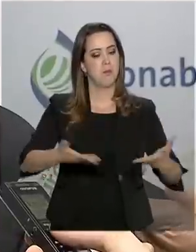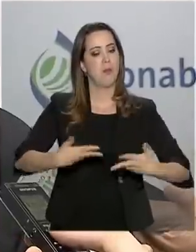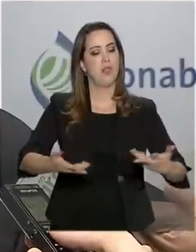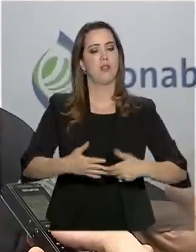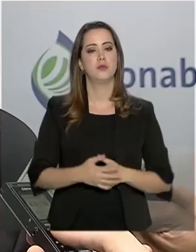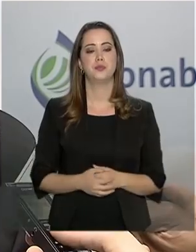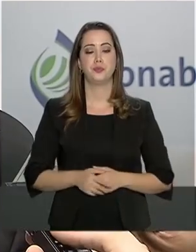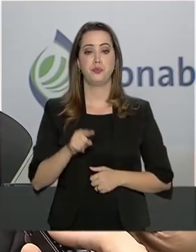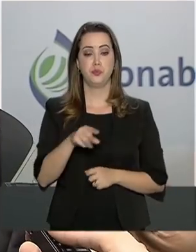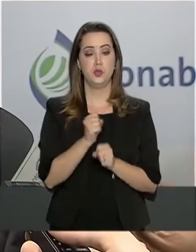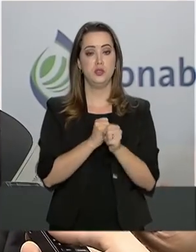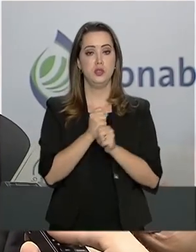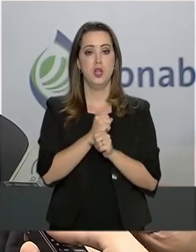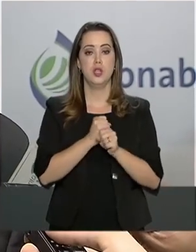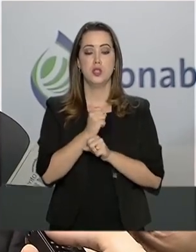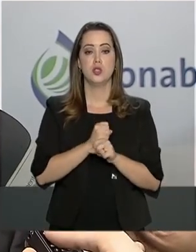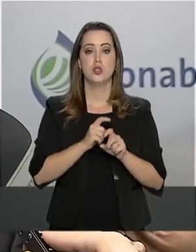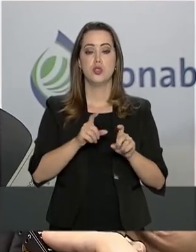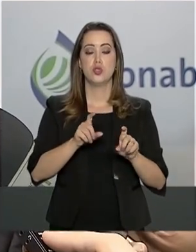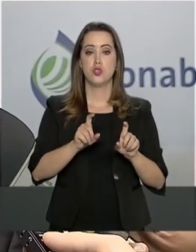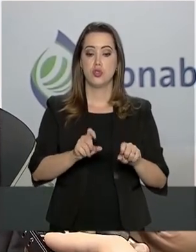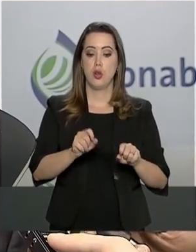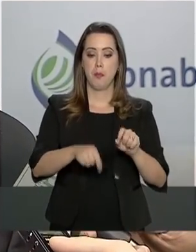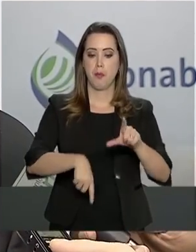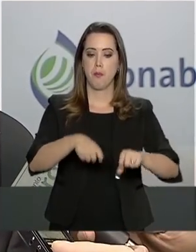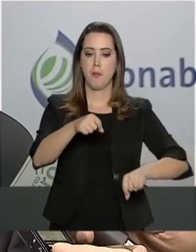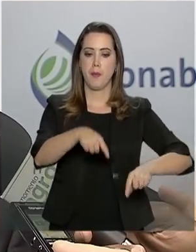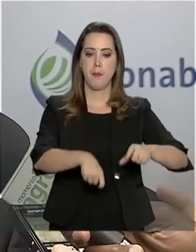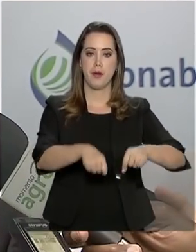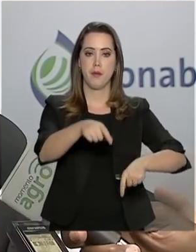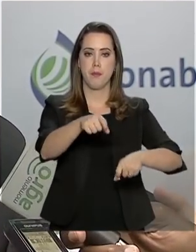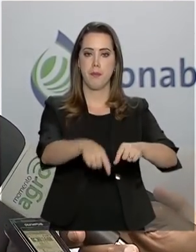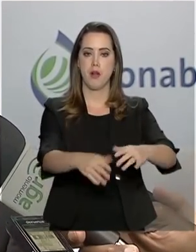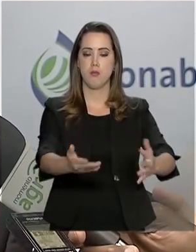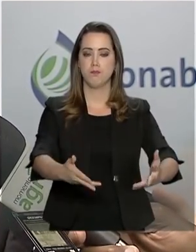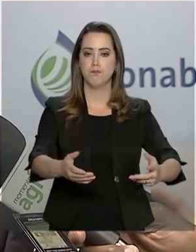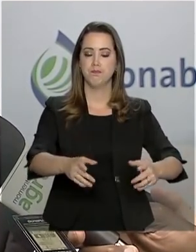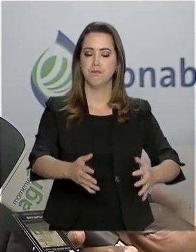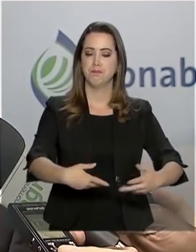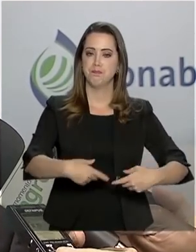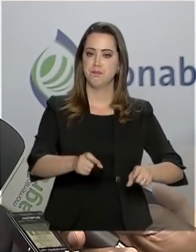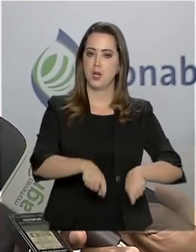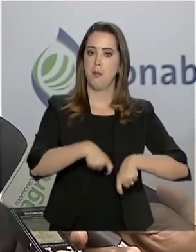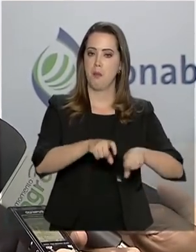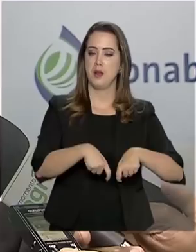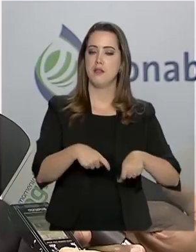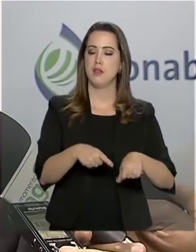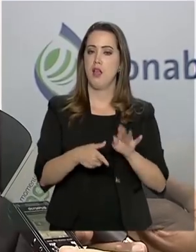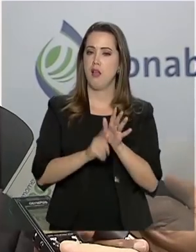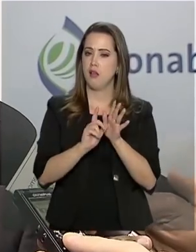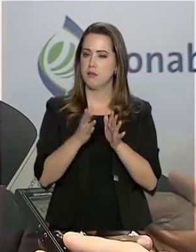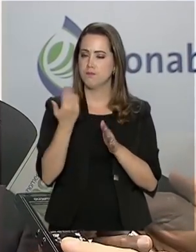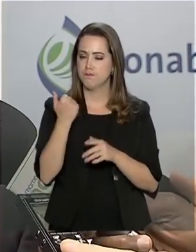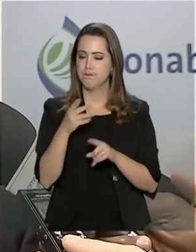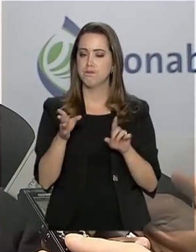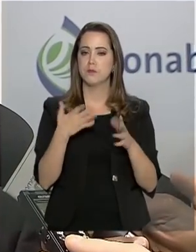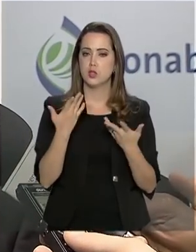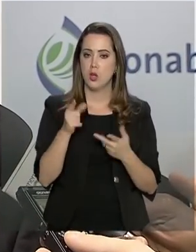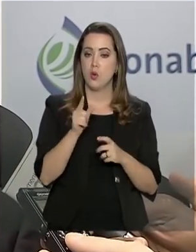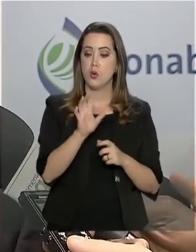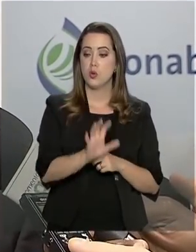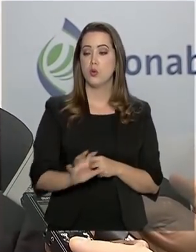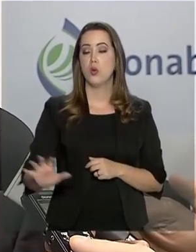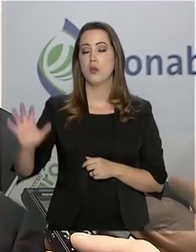plantada cedo, esse ano, isso foi uma coisa boa, começou a chover cedo, na maior parte das regiões, e a soja foi plantada muito cedo. Então, isso em muitas